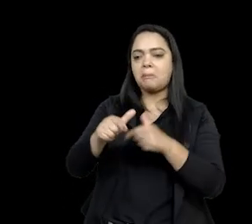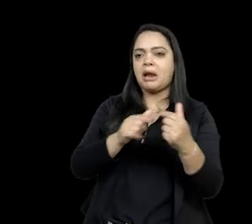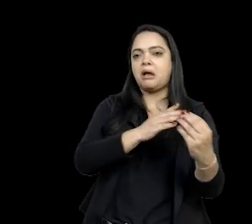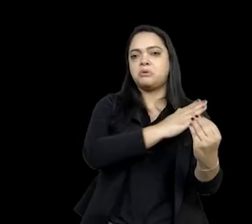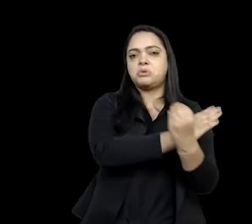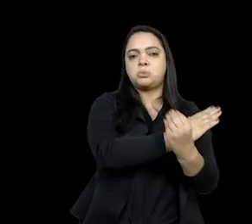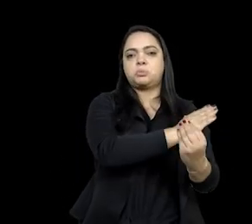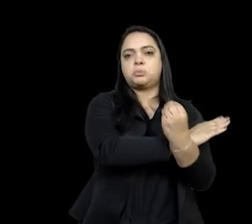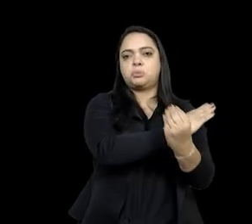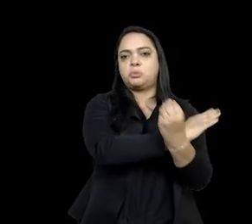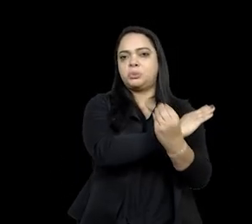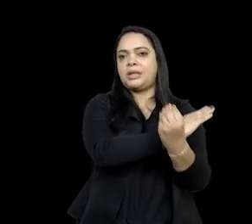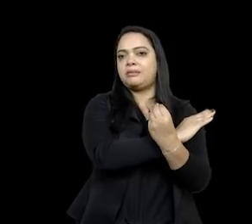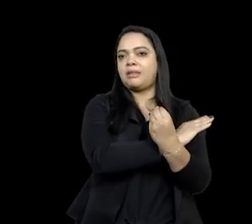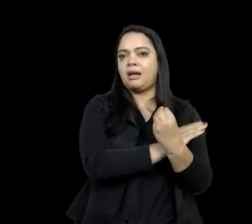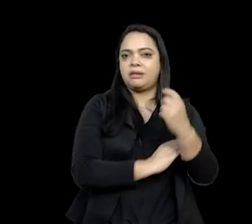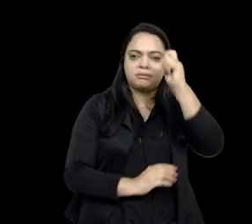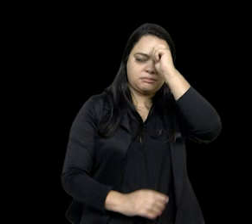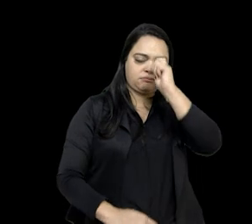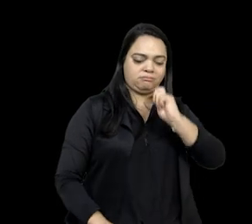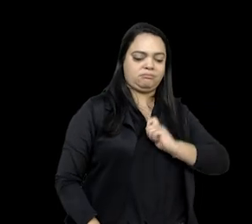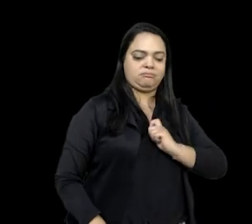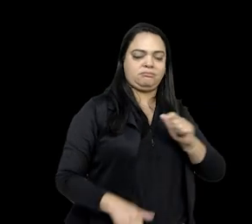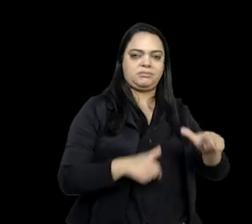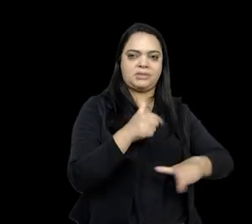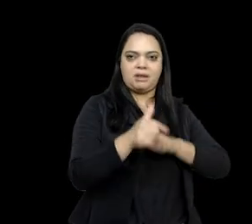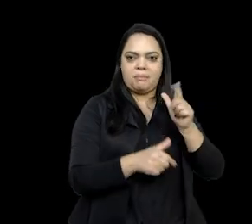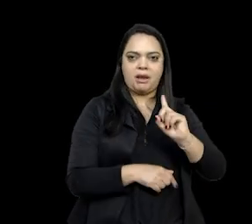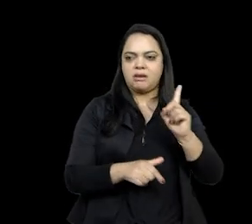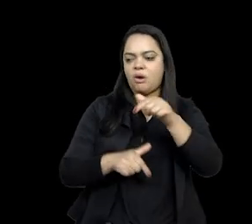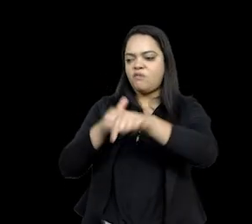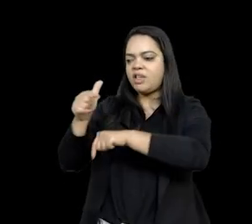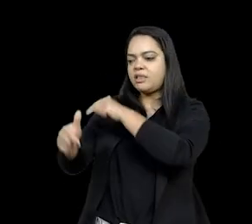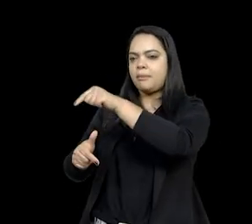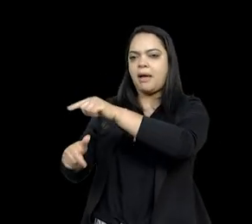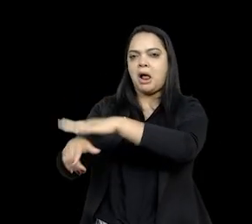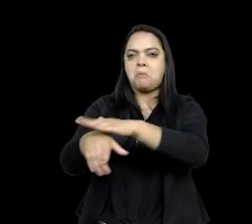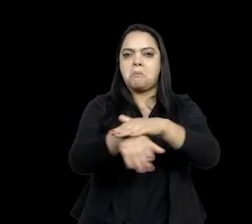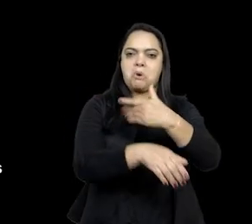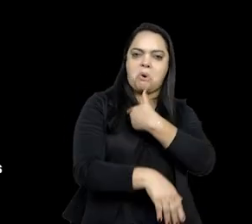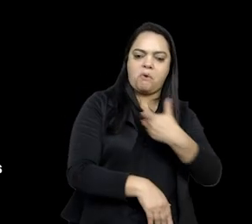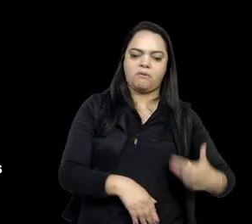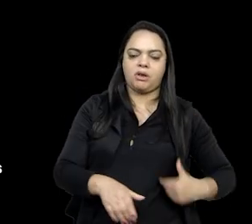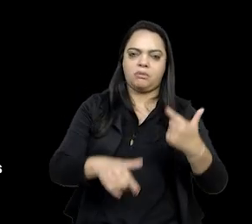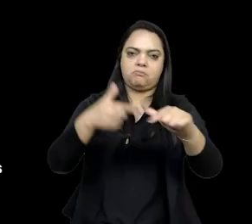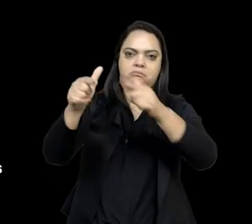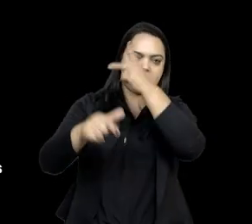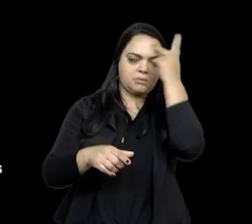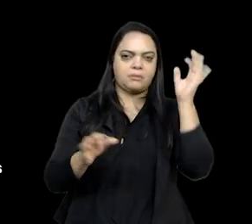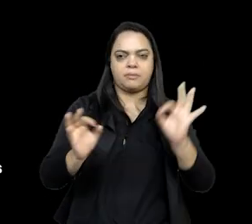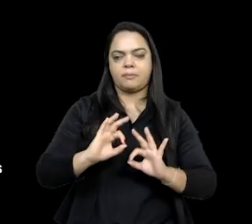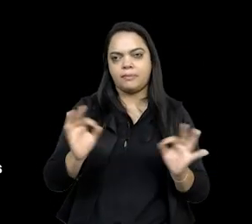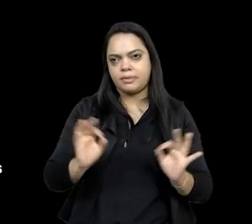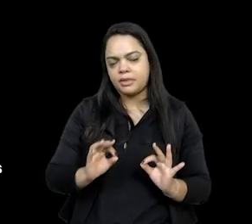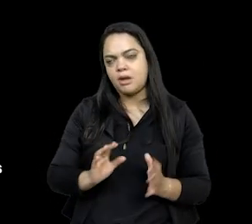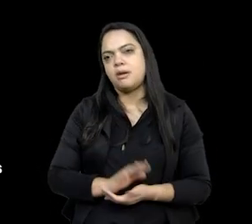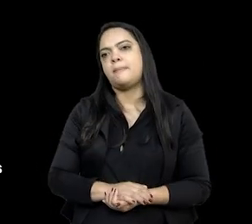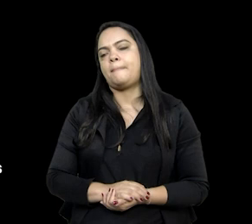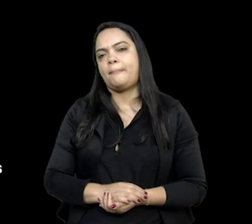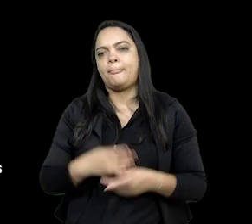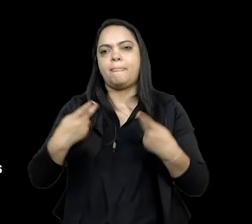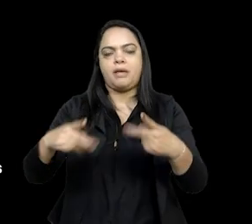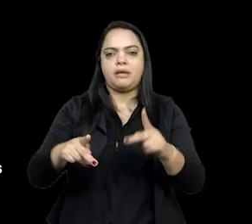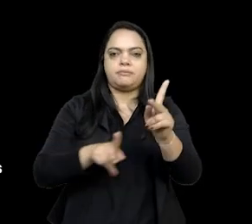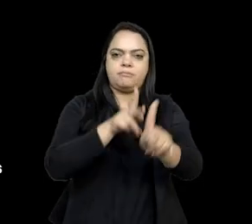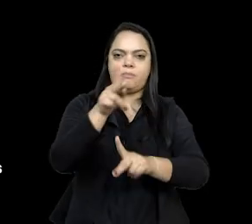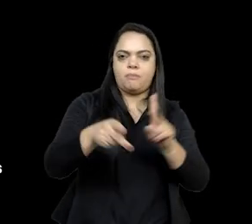trabalhar para si, não de trabalhar para o colono, não de trabalhar para o estado, não de trabalhar para o outro, então esses indígenas todos